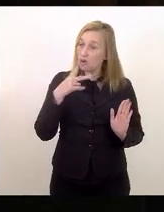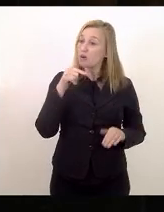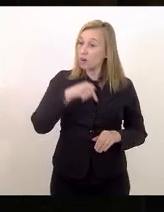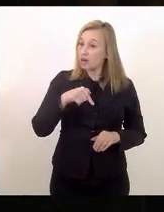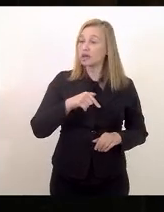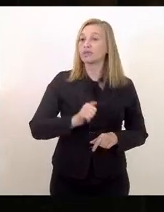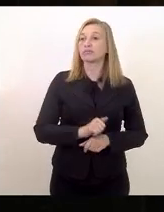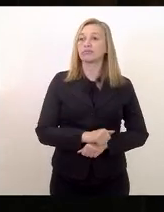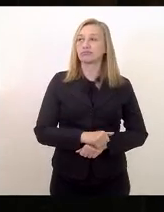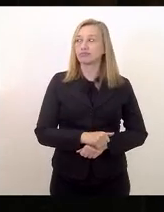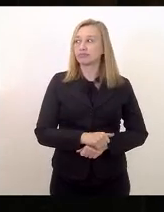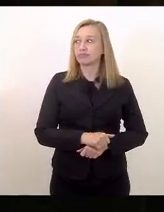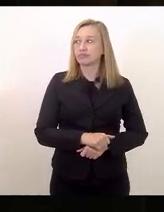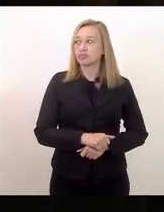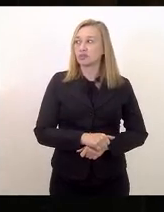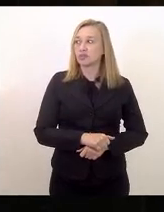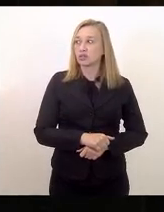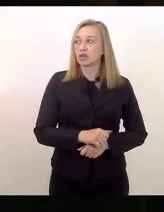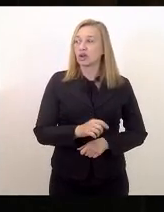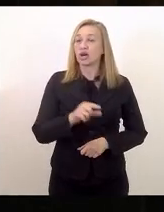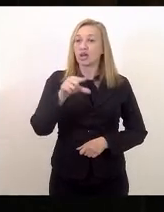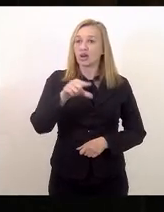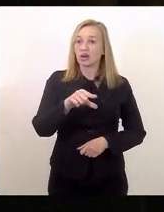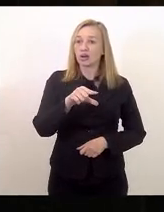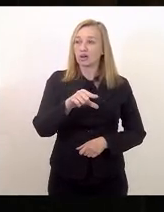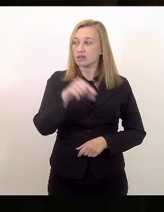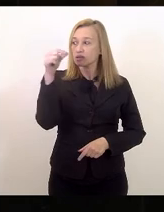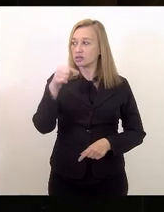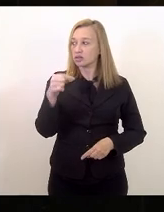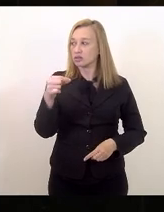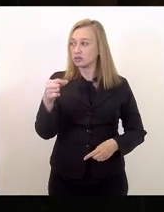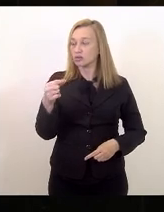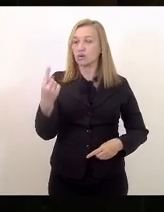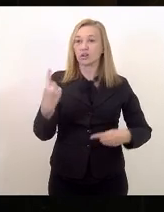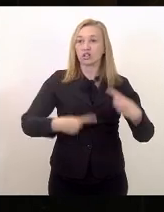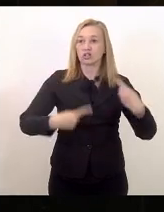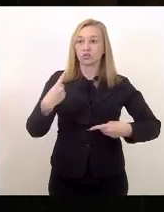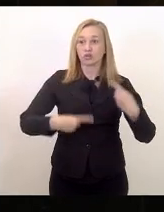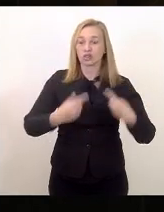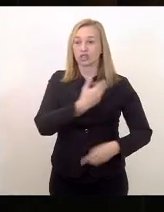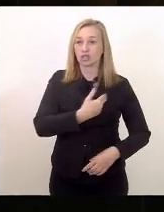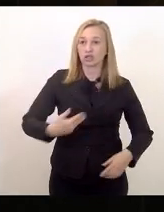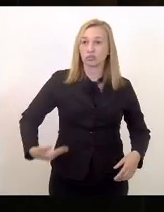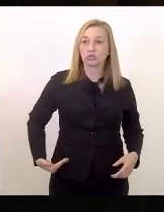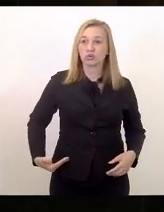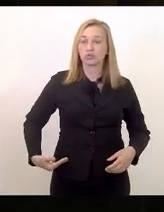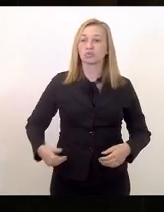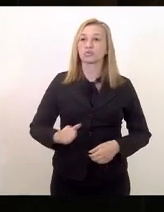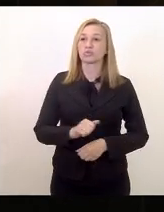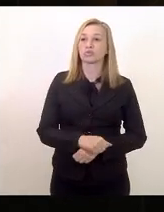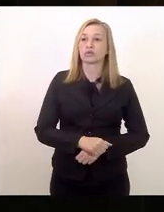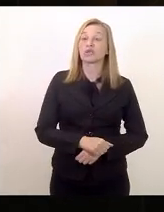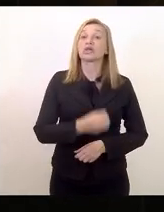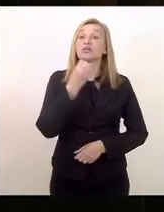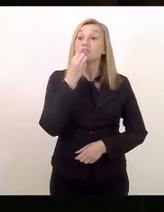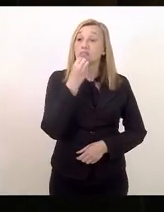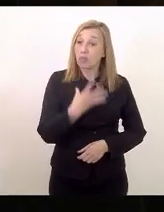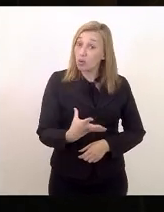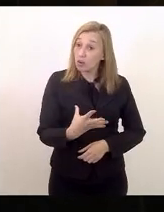que sou a favor das políticas públicas que seja boa